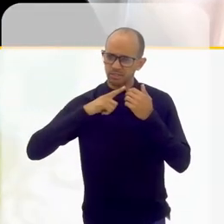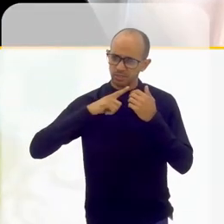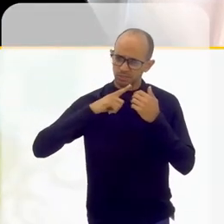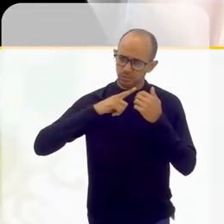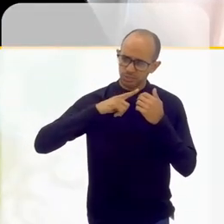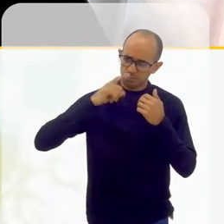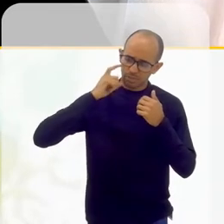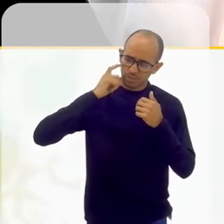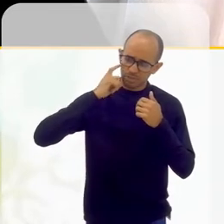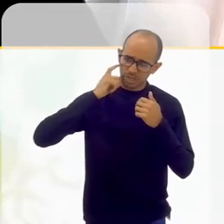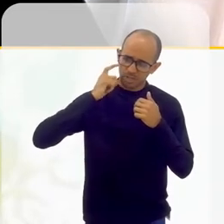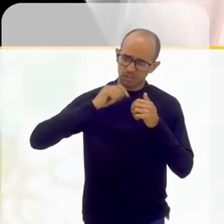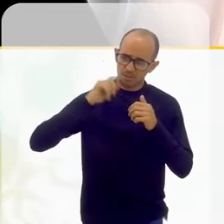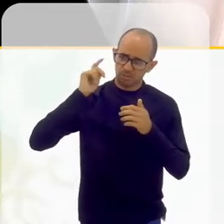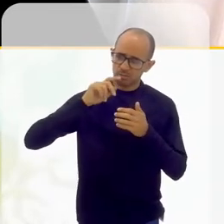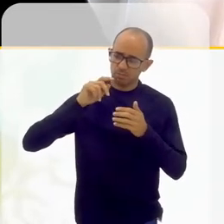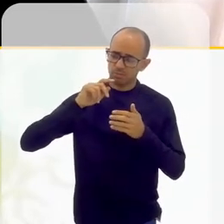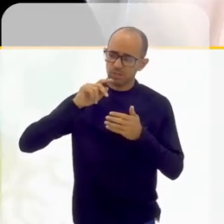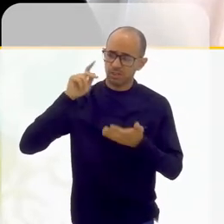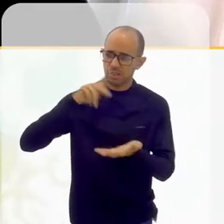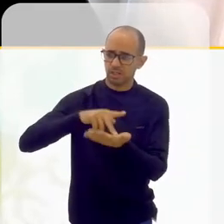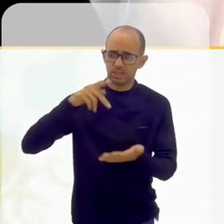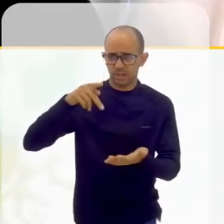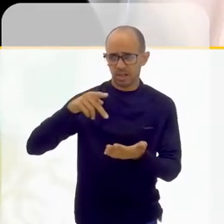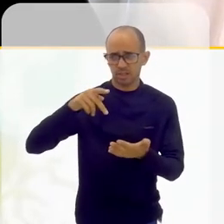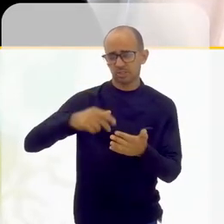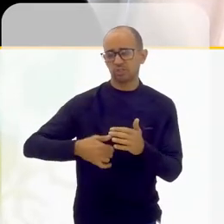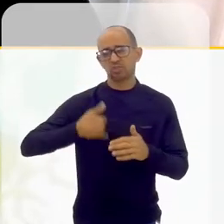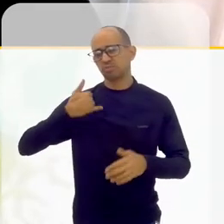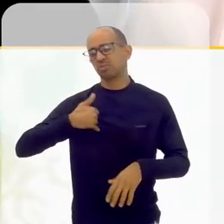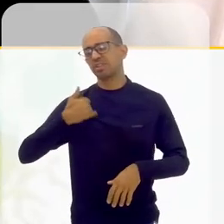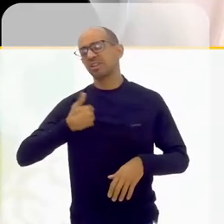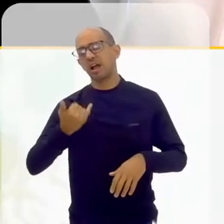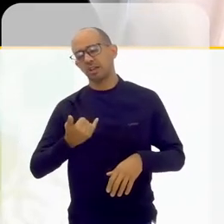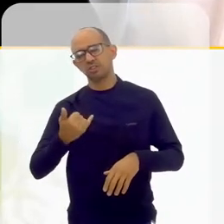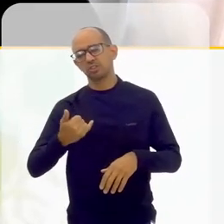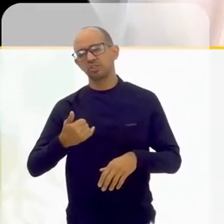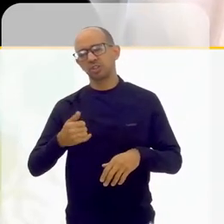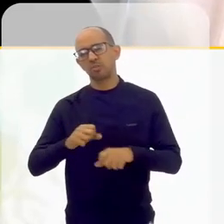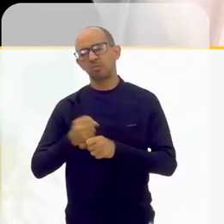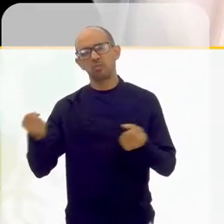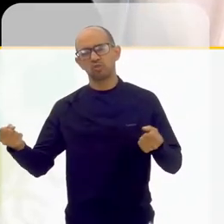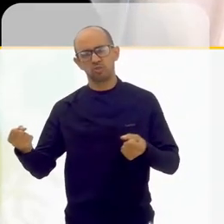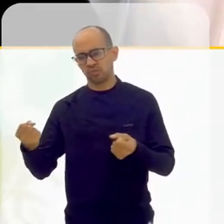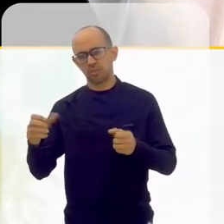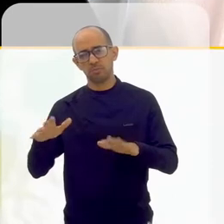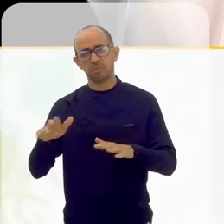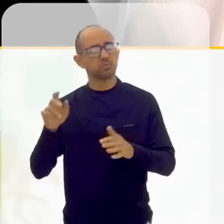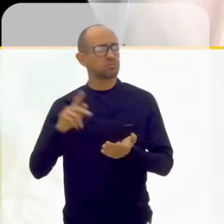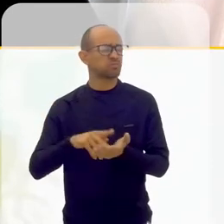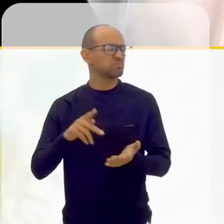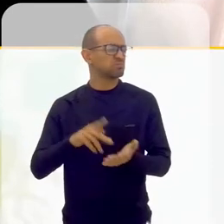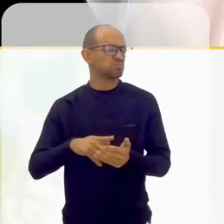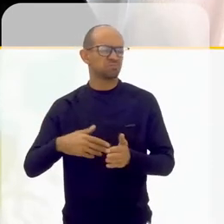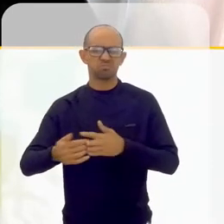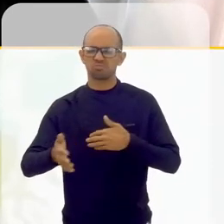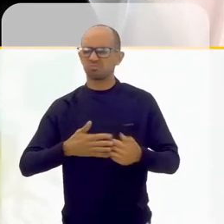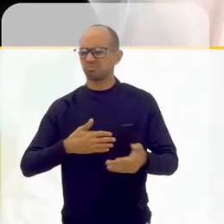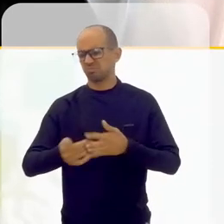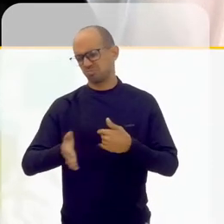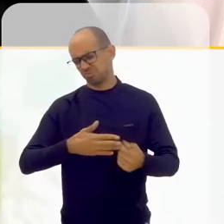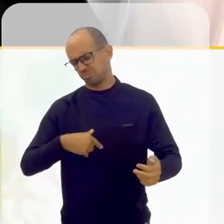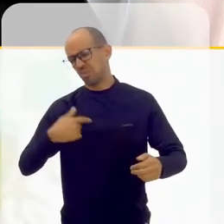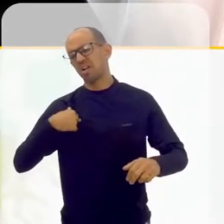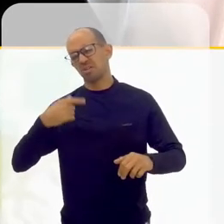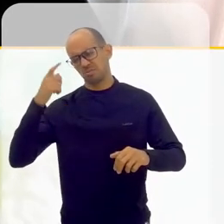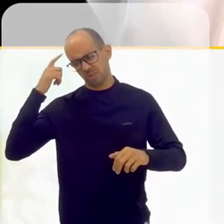de achar que determinada realidade, determinada faixa etária, pode chegar só até de determinado lugar, quando, na verdade, a potência é muito maior do